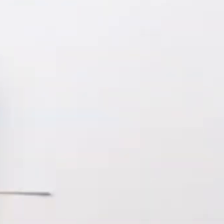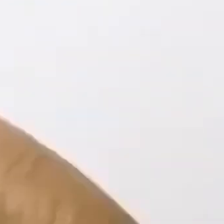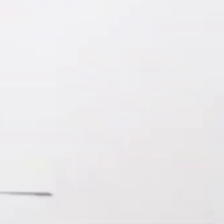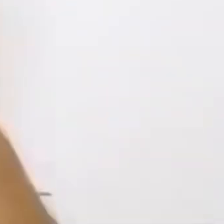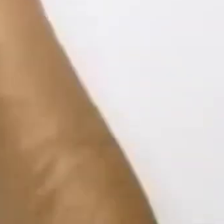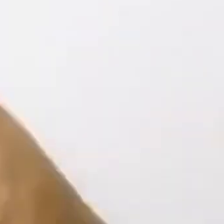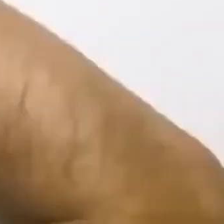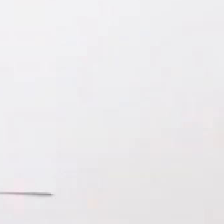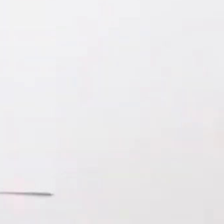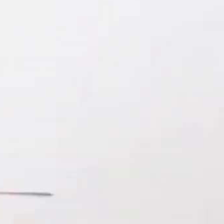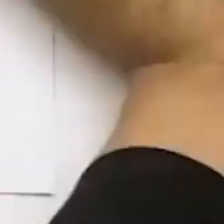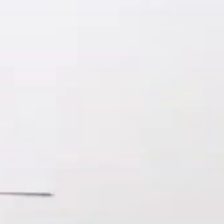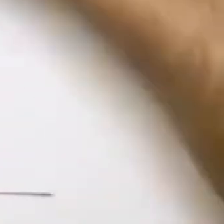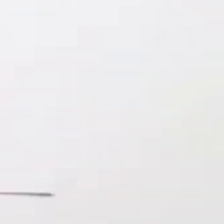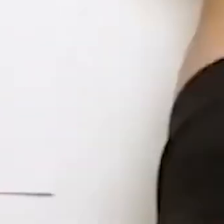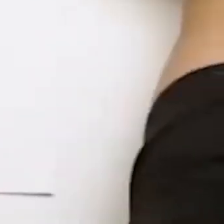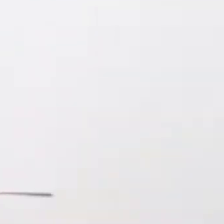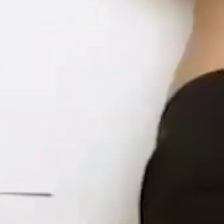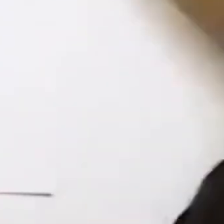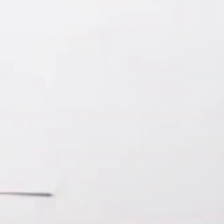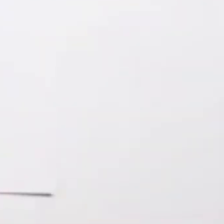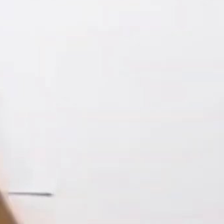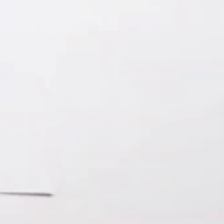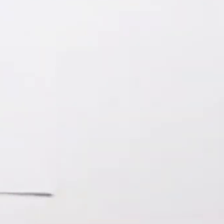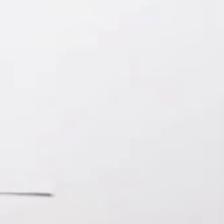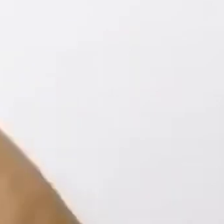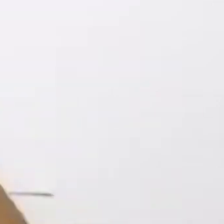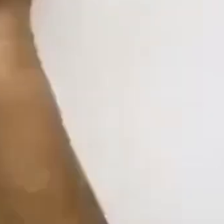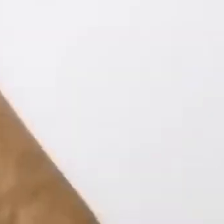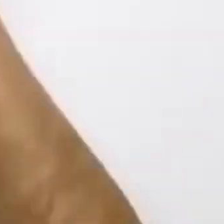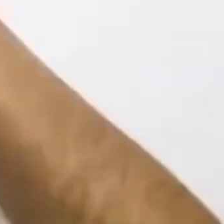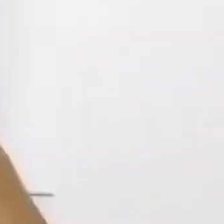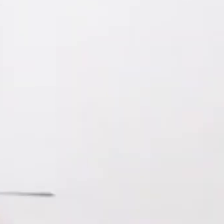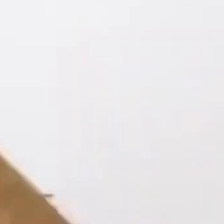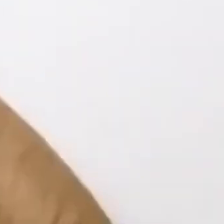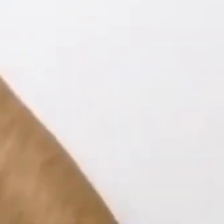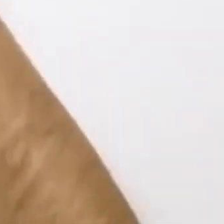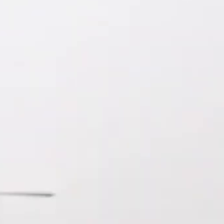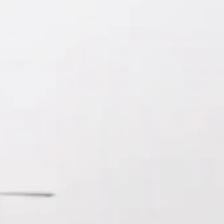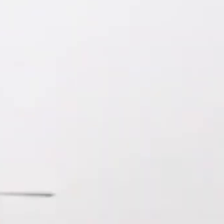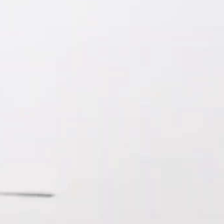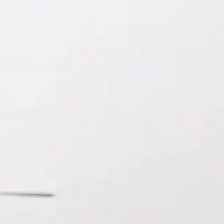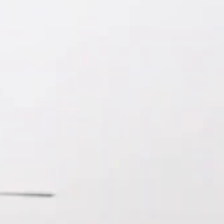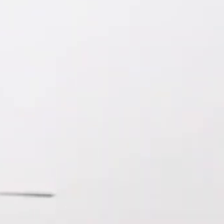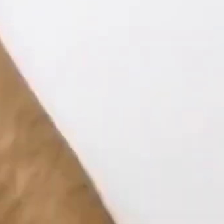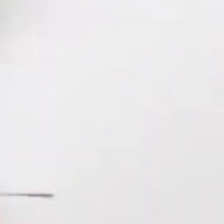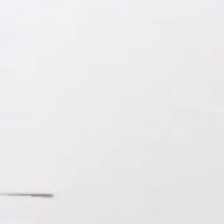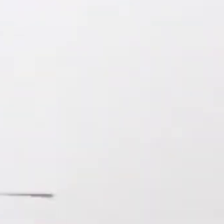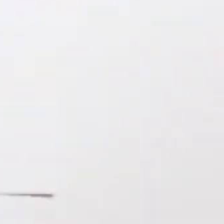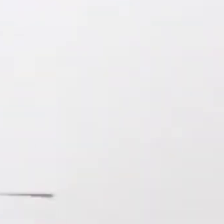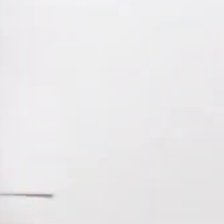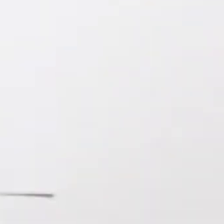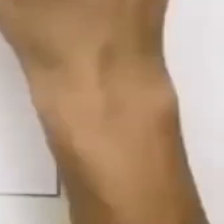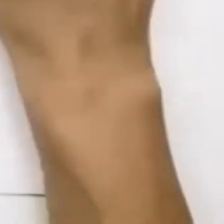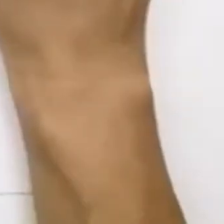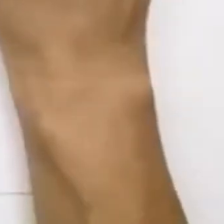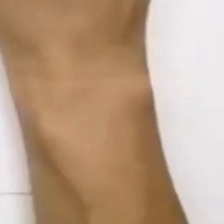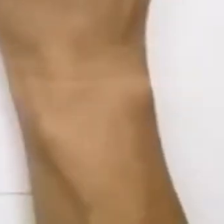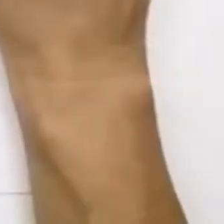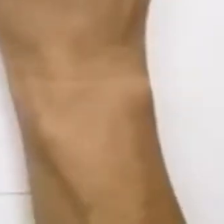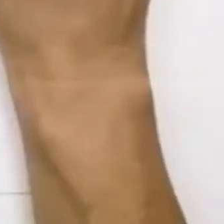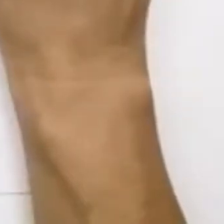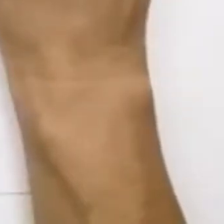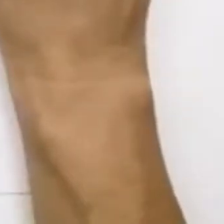os produtos orgânicos colocados à venda embalados devem ter no rótulo o selo oficial dos orgânicos e a